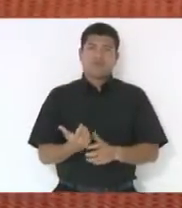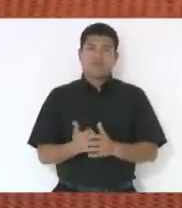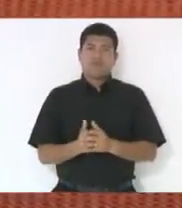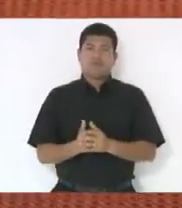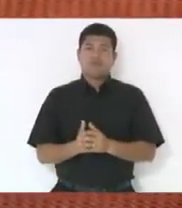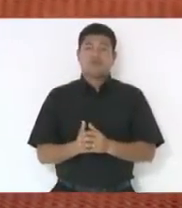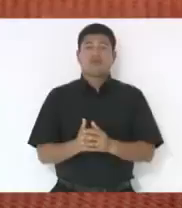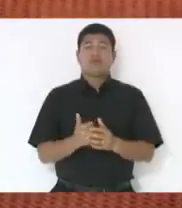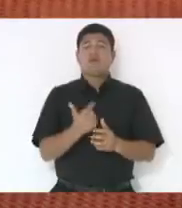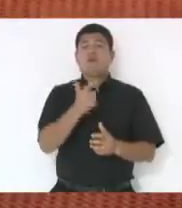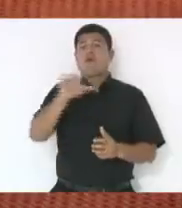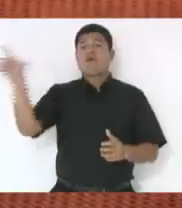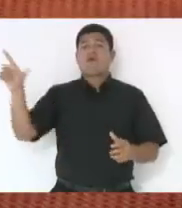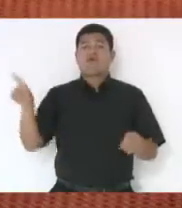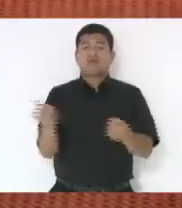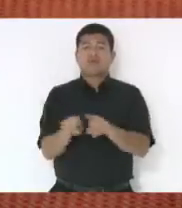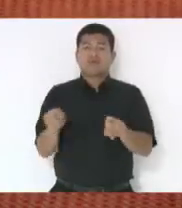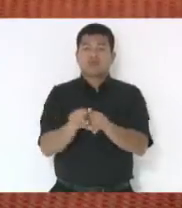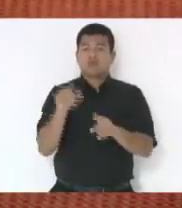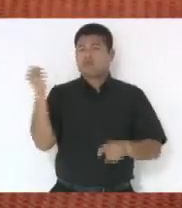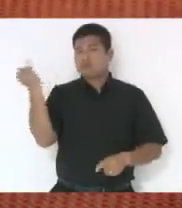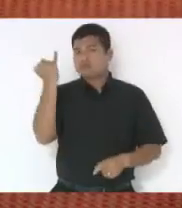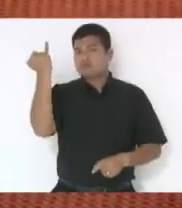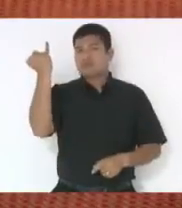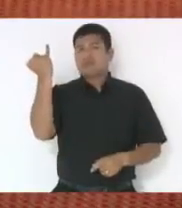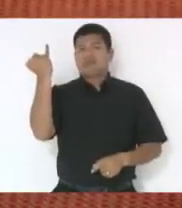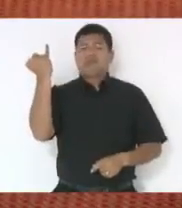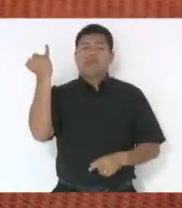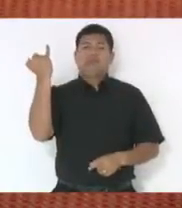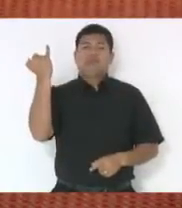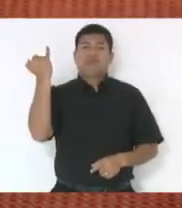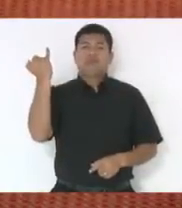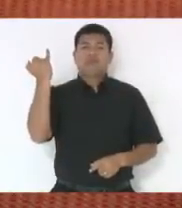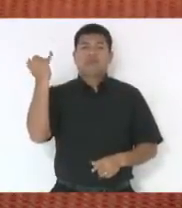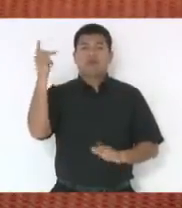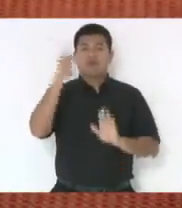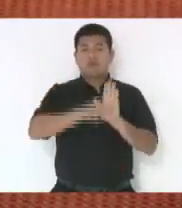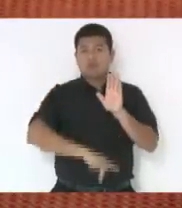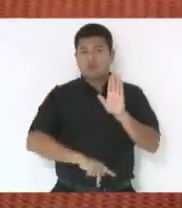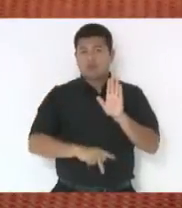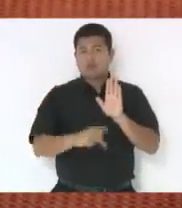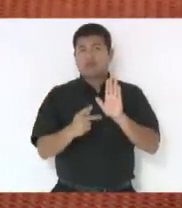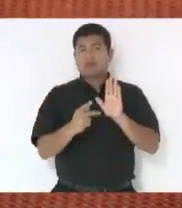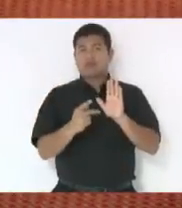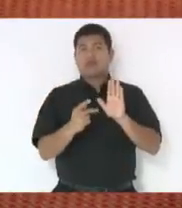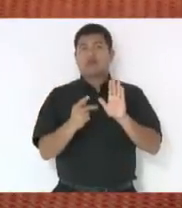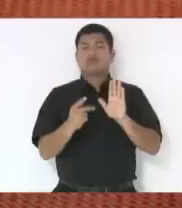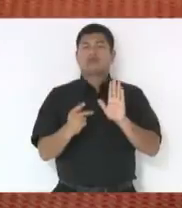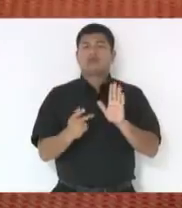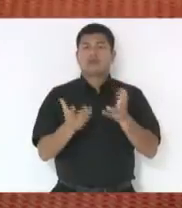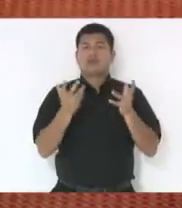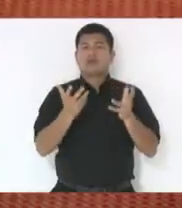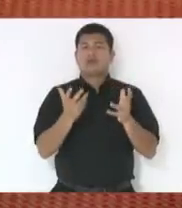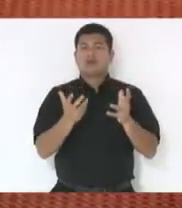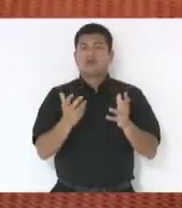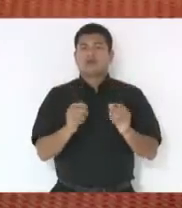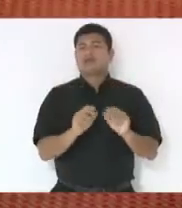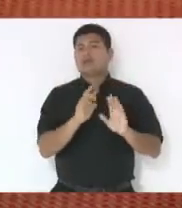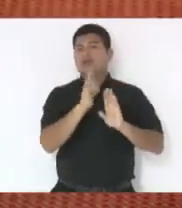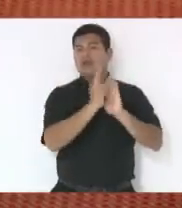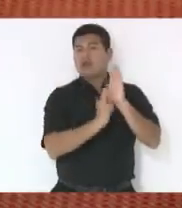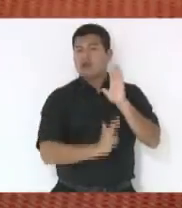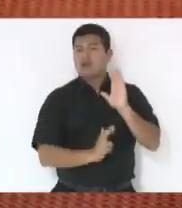Outra coisa importante, o projeto também visa a adequação